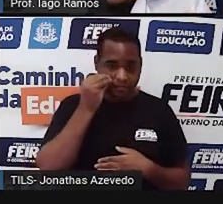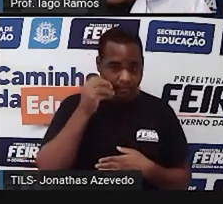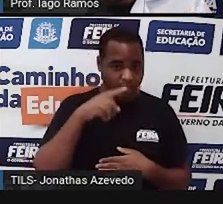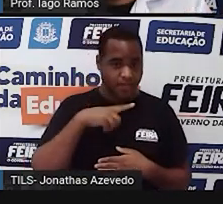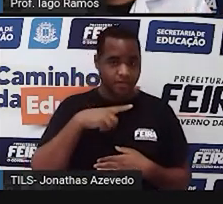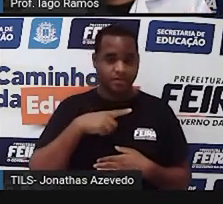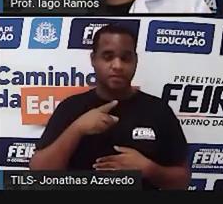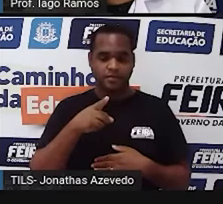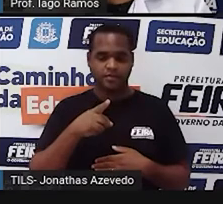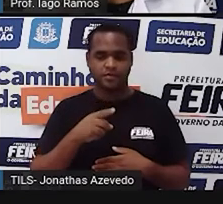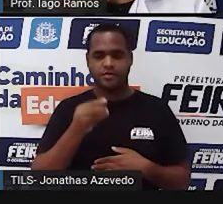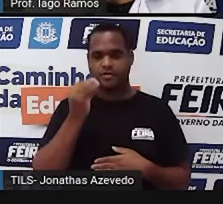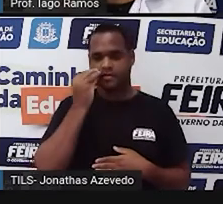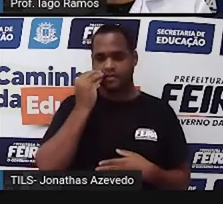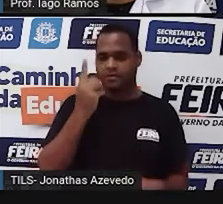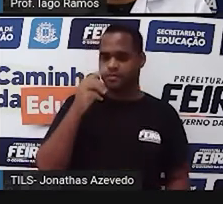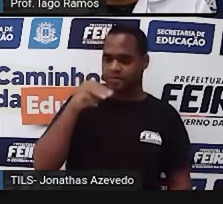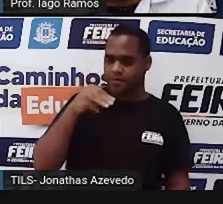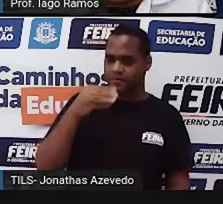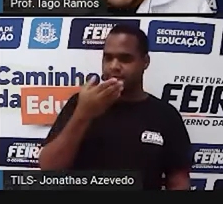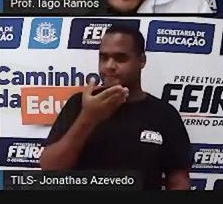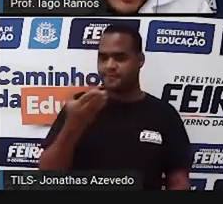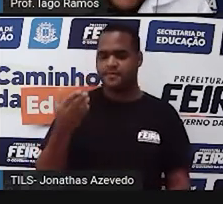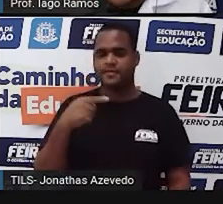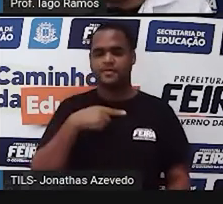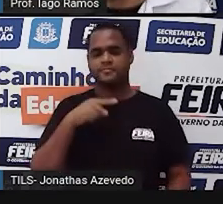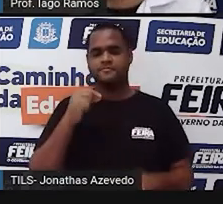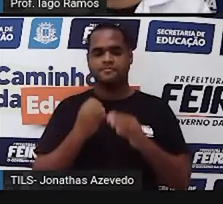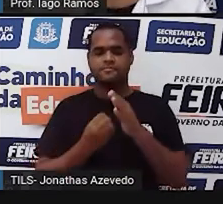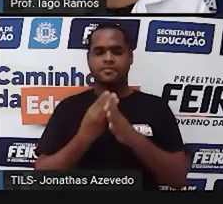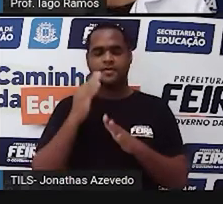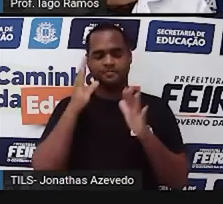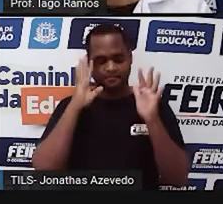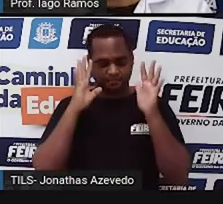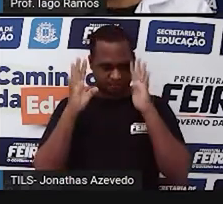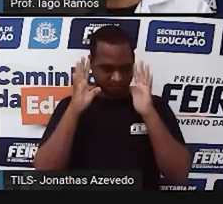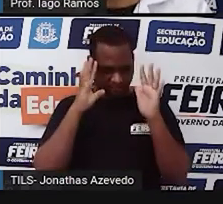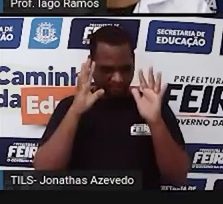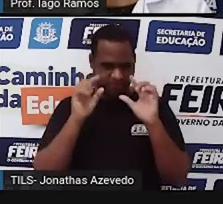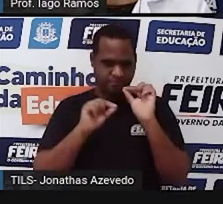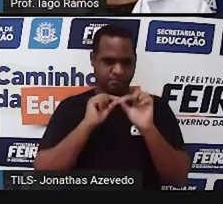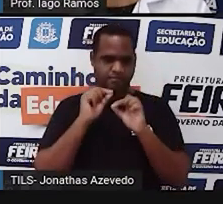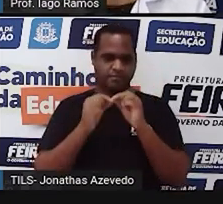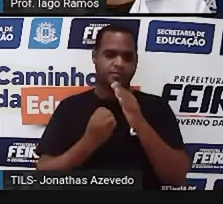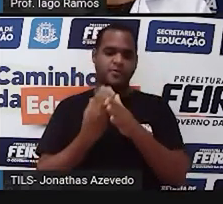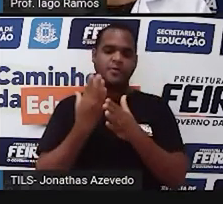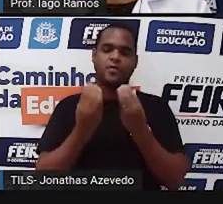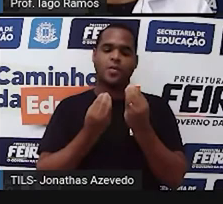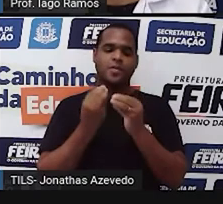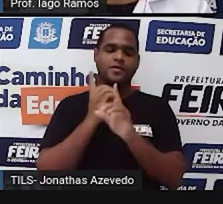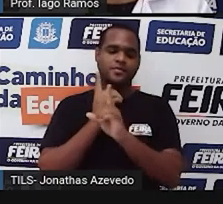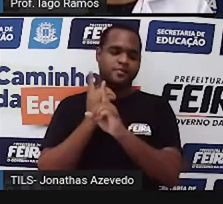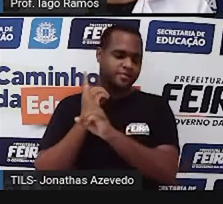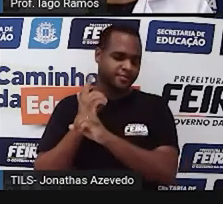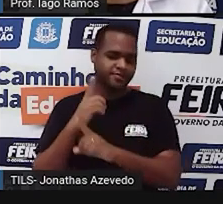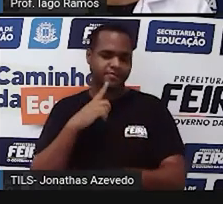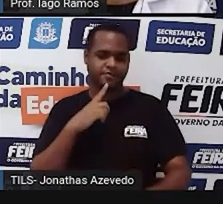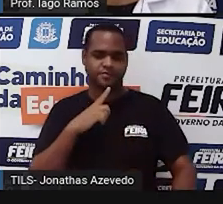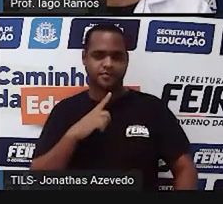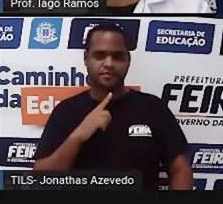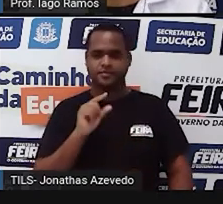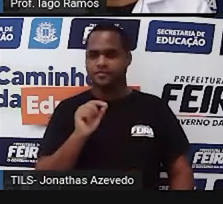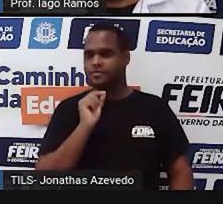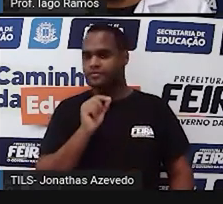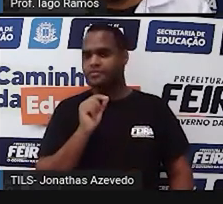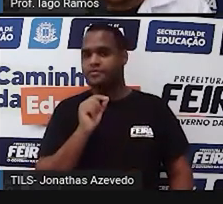Vamos fazer assim um minuto para você criar um raciocínio de como encontrar a massa dessas